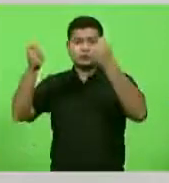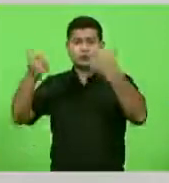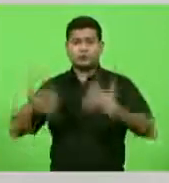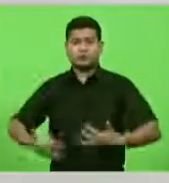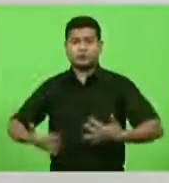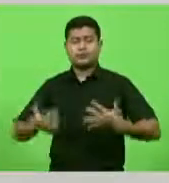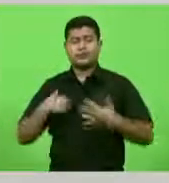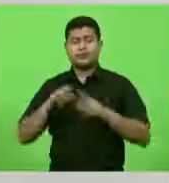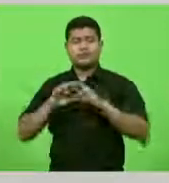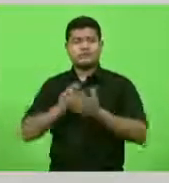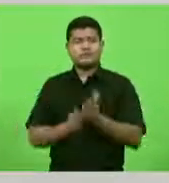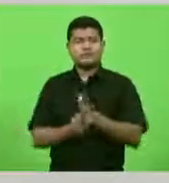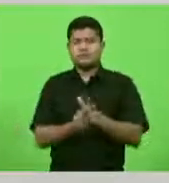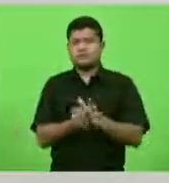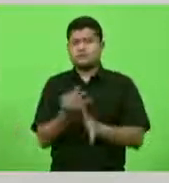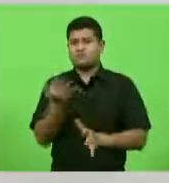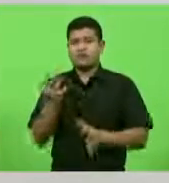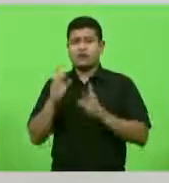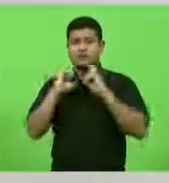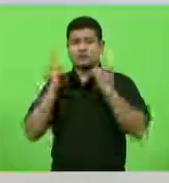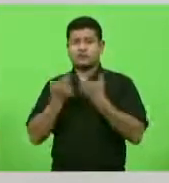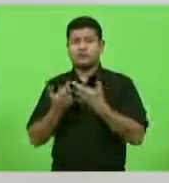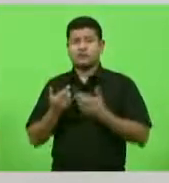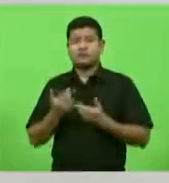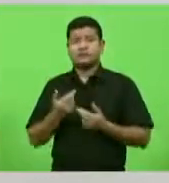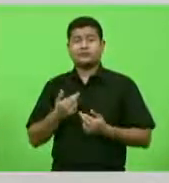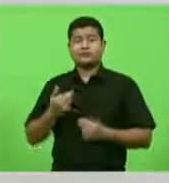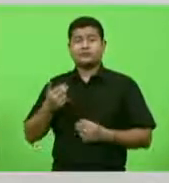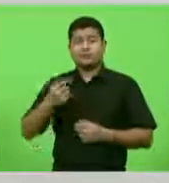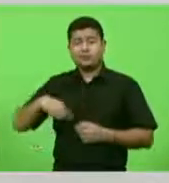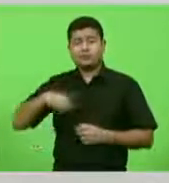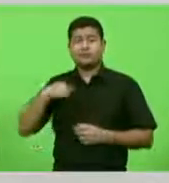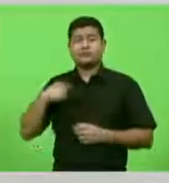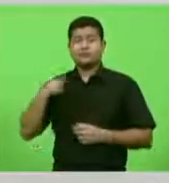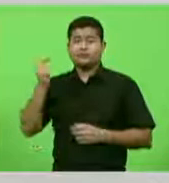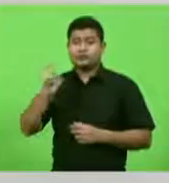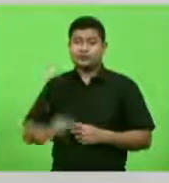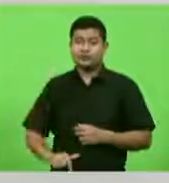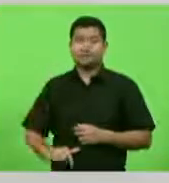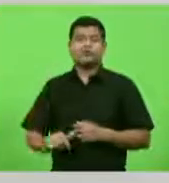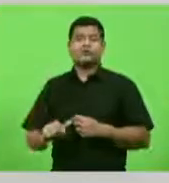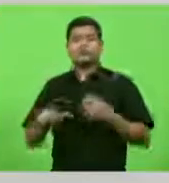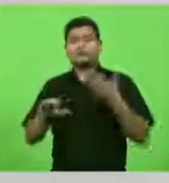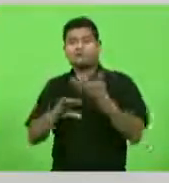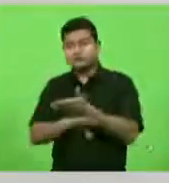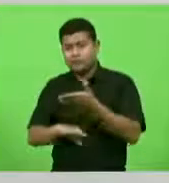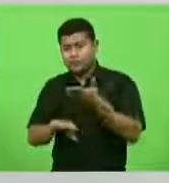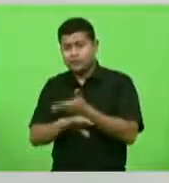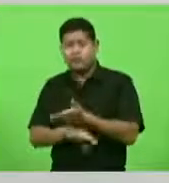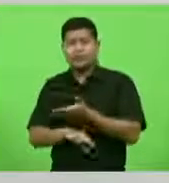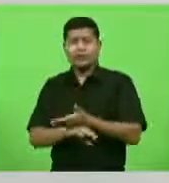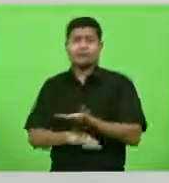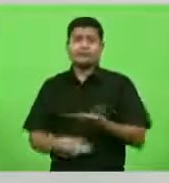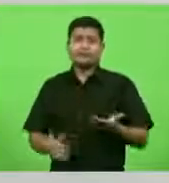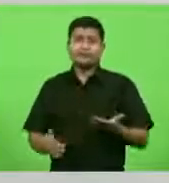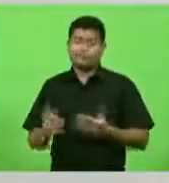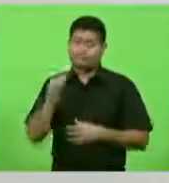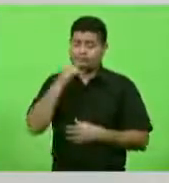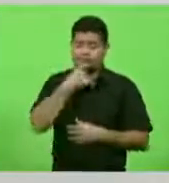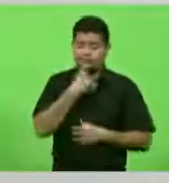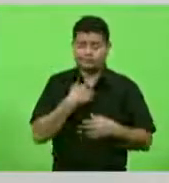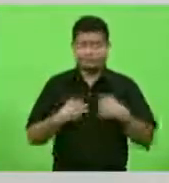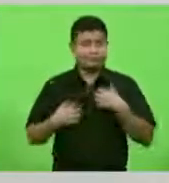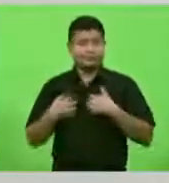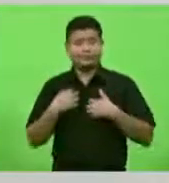várias reuniões, que nós tenhamos, talvez, que começar isso tudo de novo. Então, eu só lamento, eu penso assim,